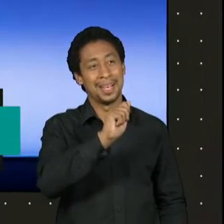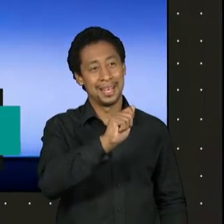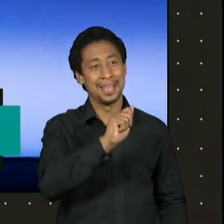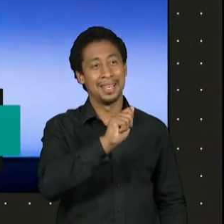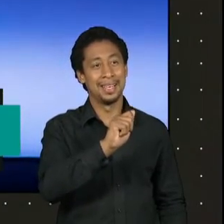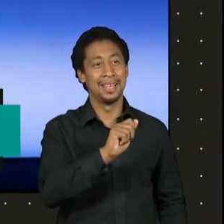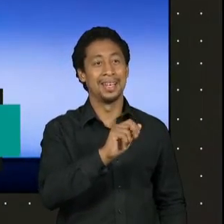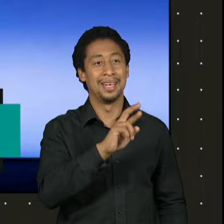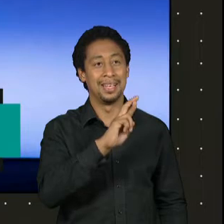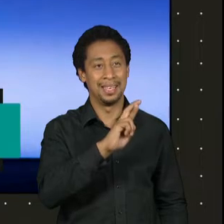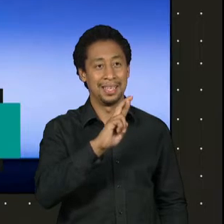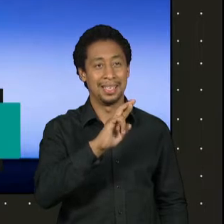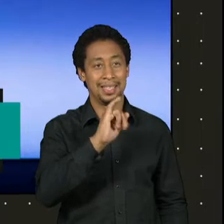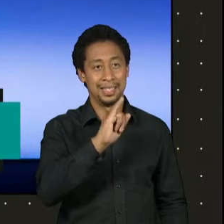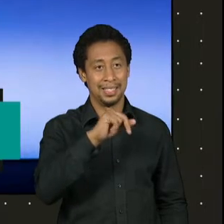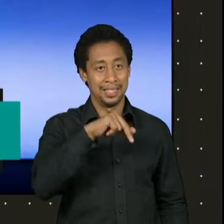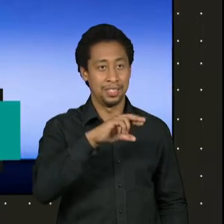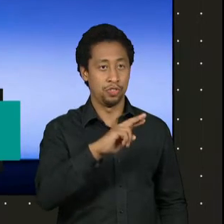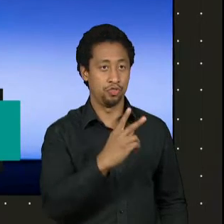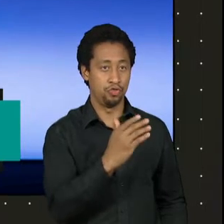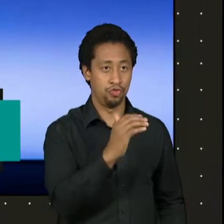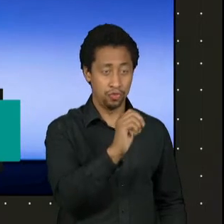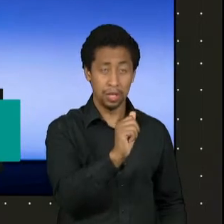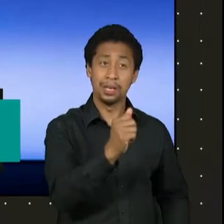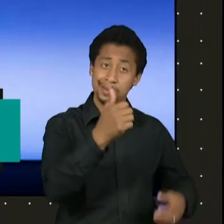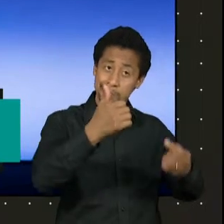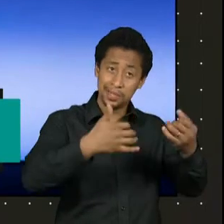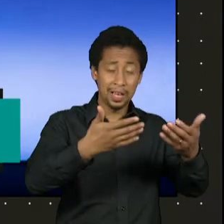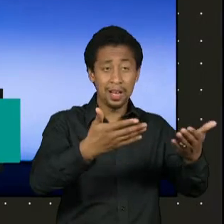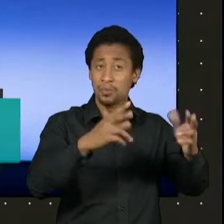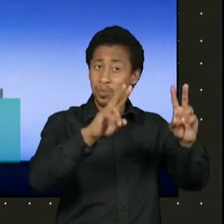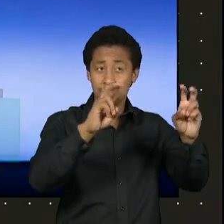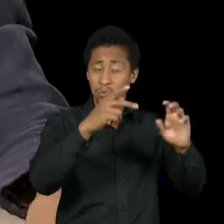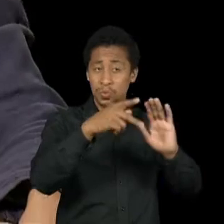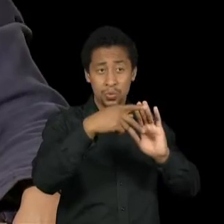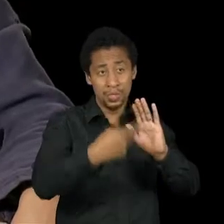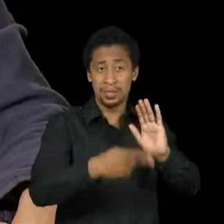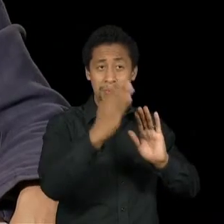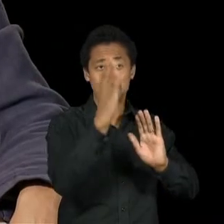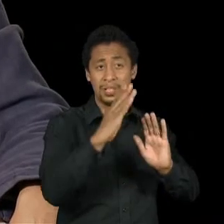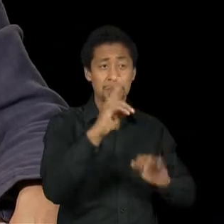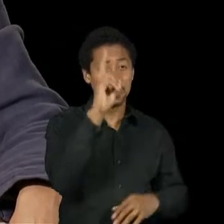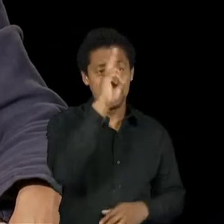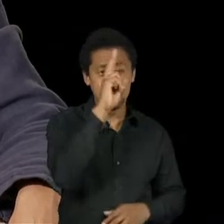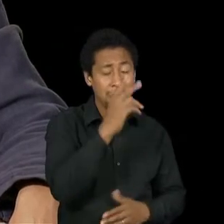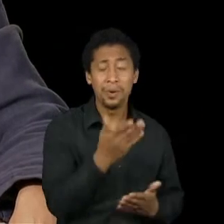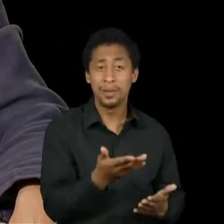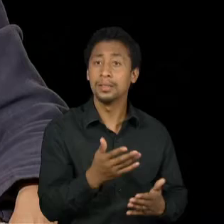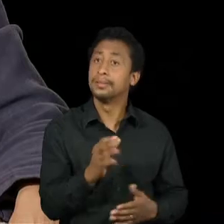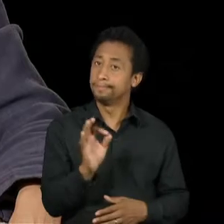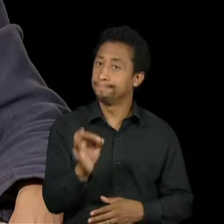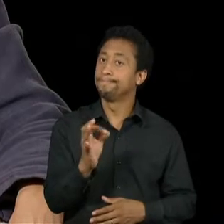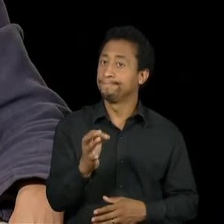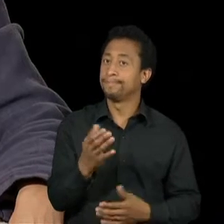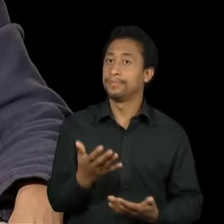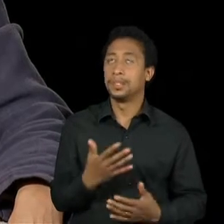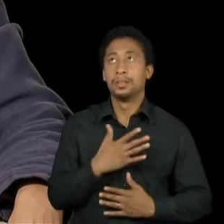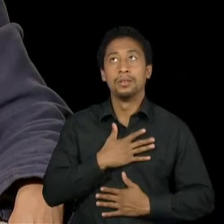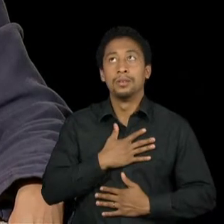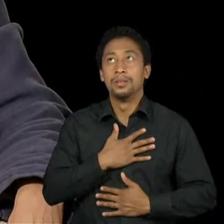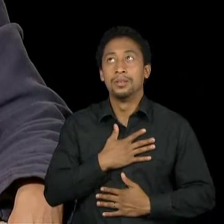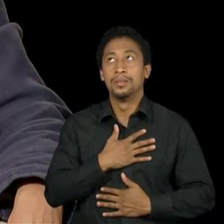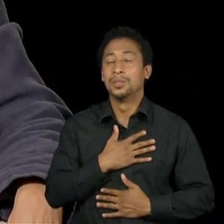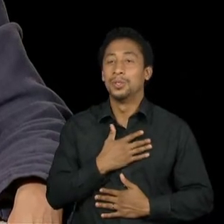com toda a produção brasileira, era um espetáculo sobre o Brasil. Exato. Eu nunca me senti no Bob Wilson,